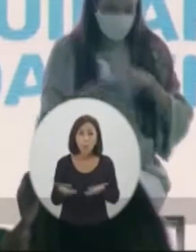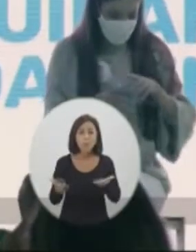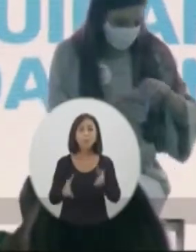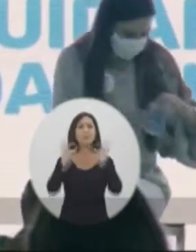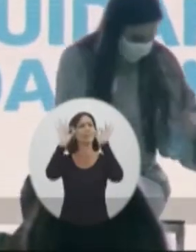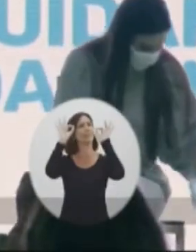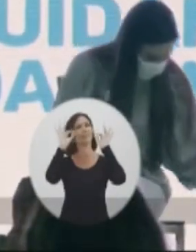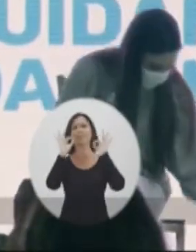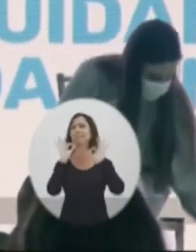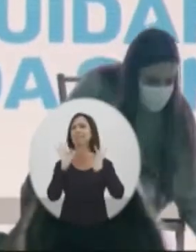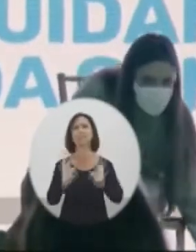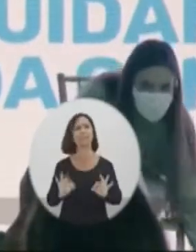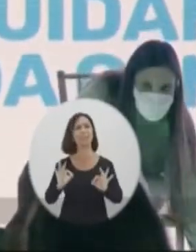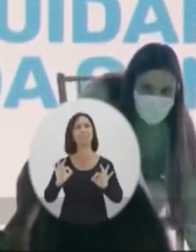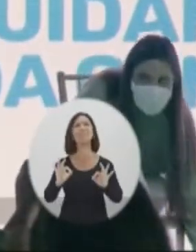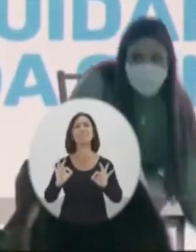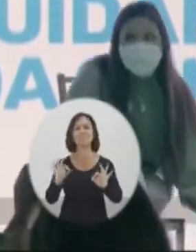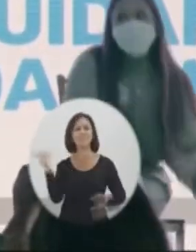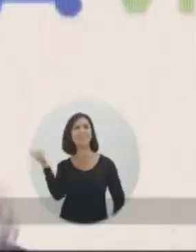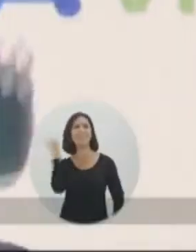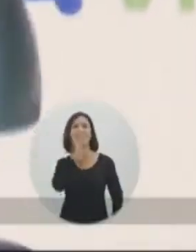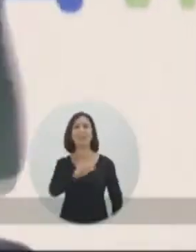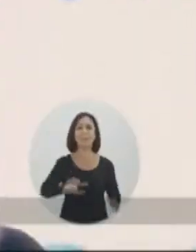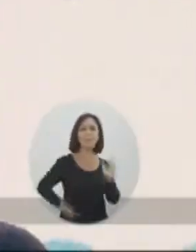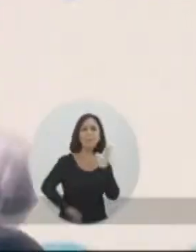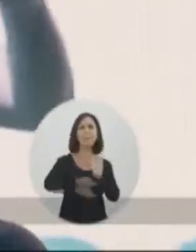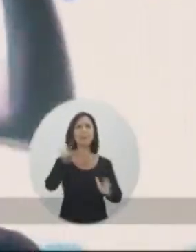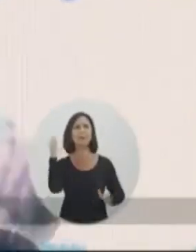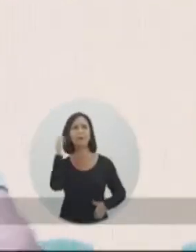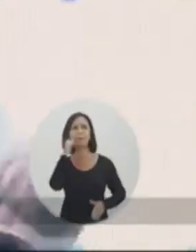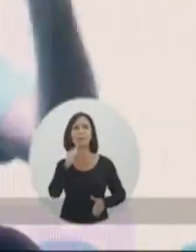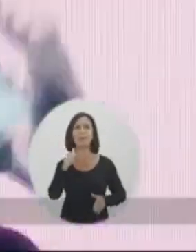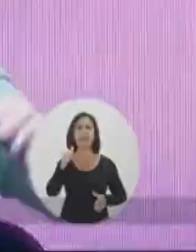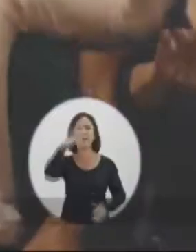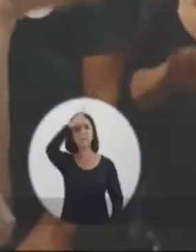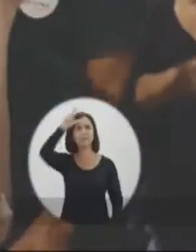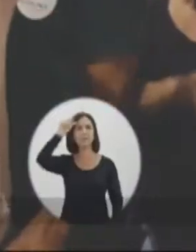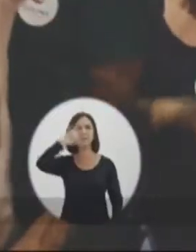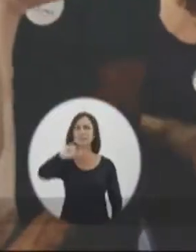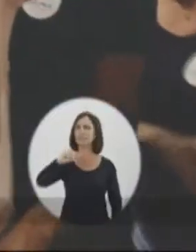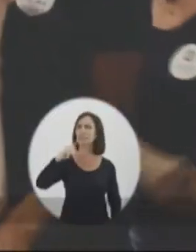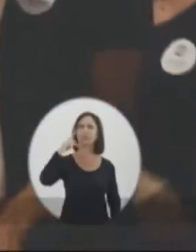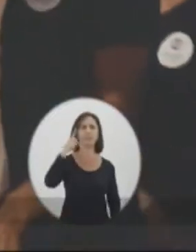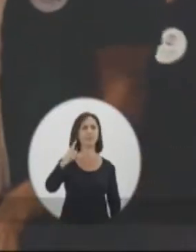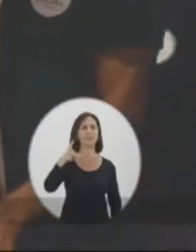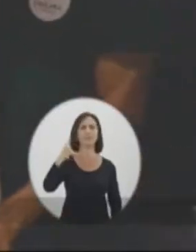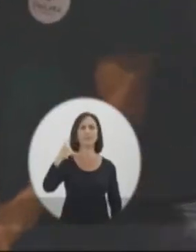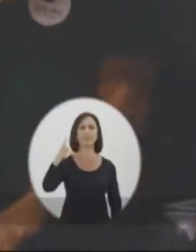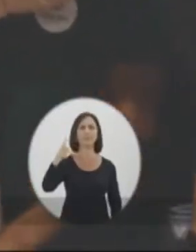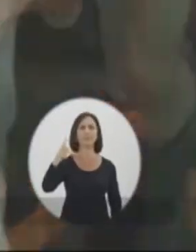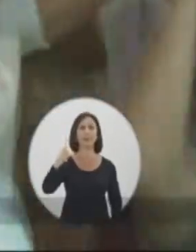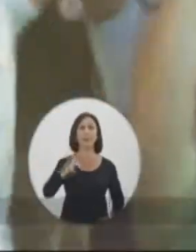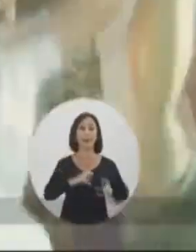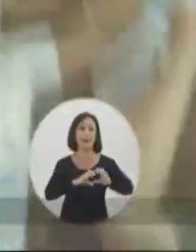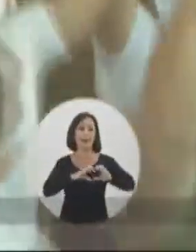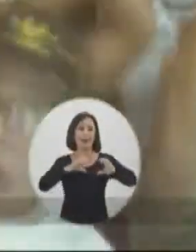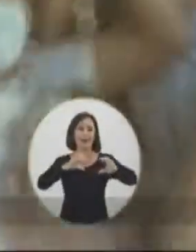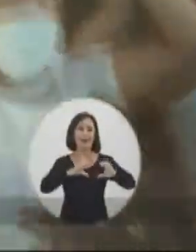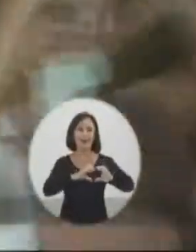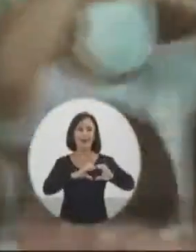Hoje, eu tenho a certeza que nós vamos eleger a primeira mulher prefeita de João Pessoa.